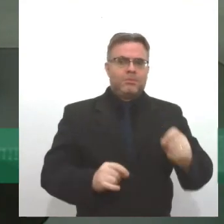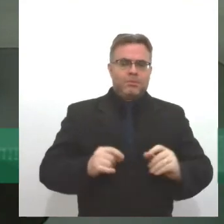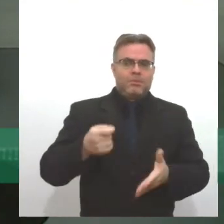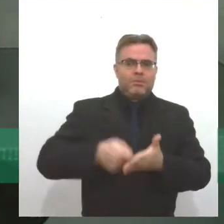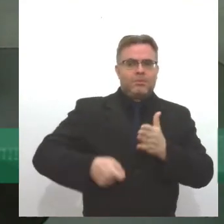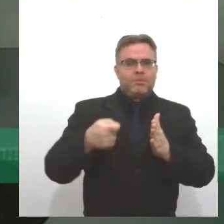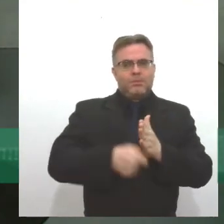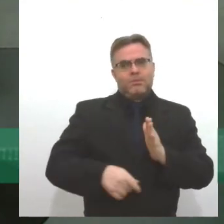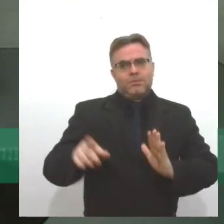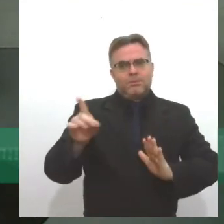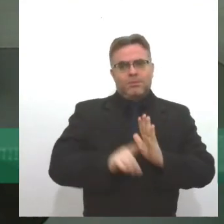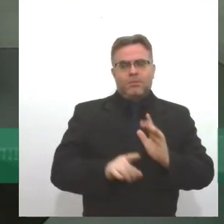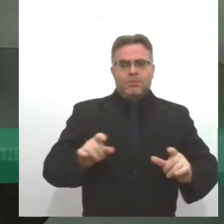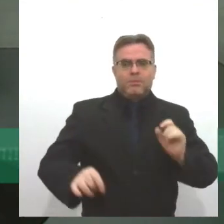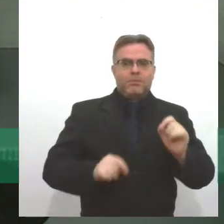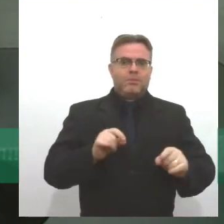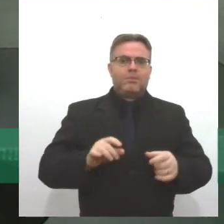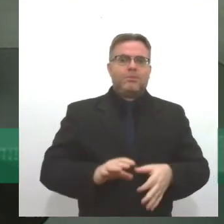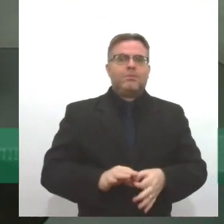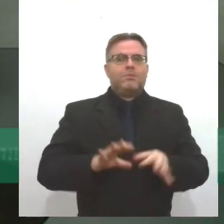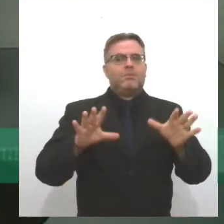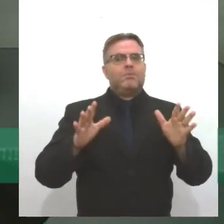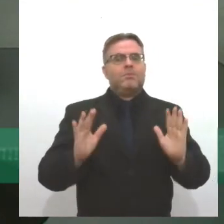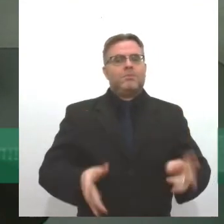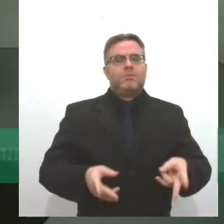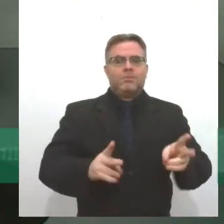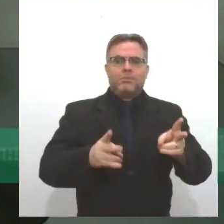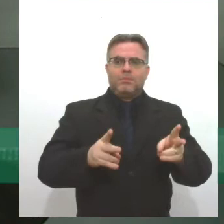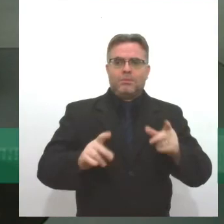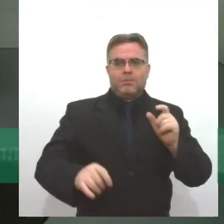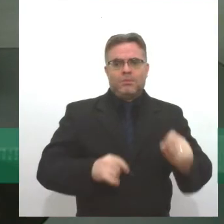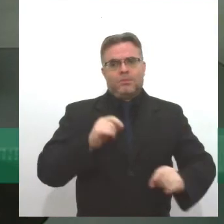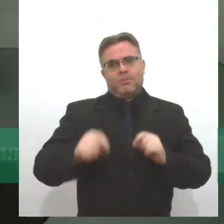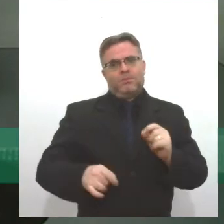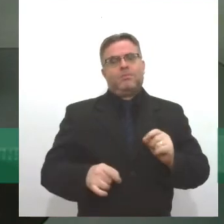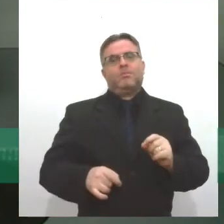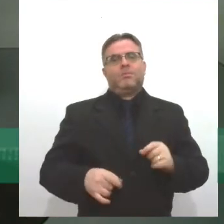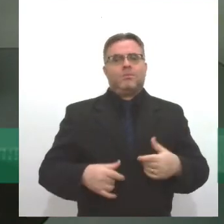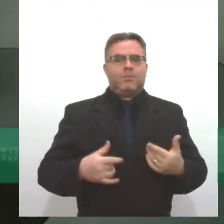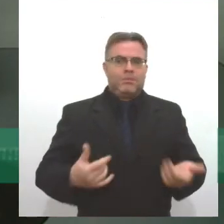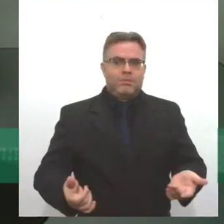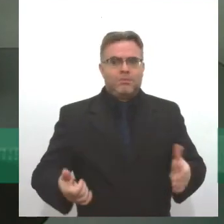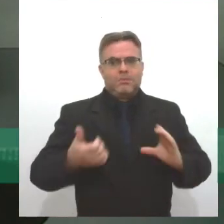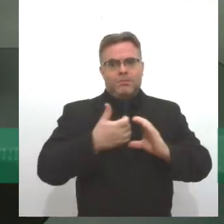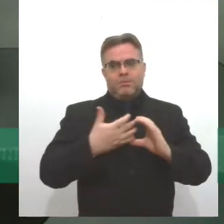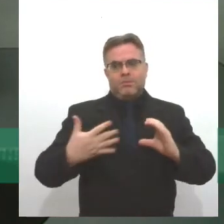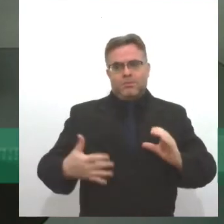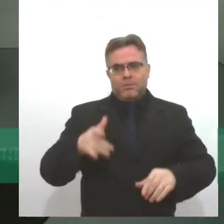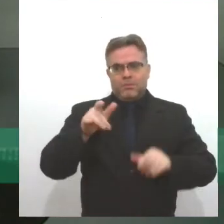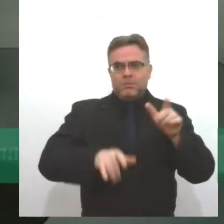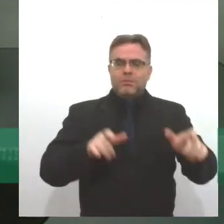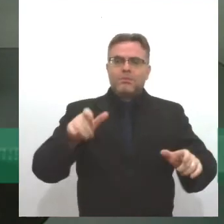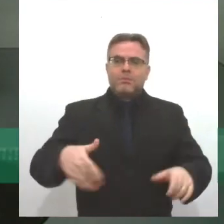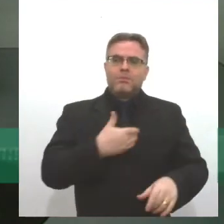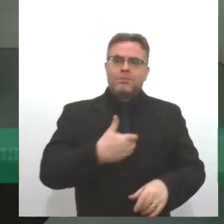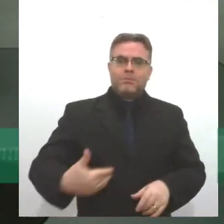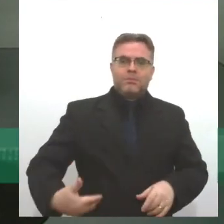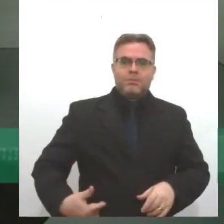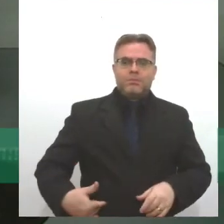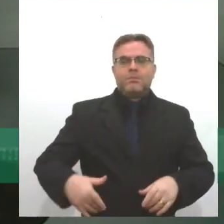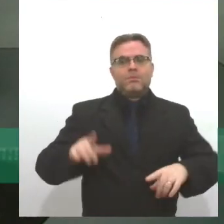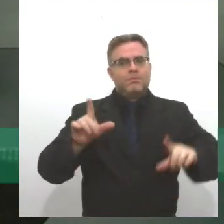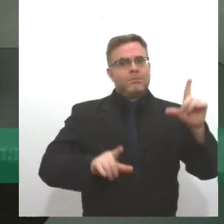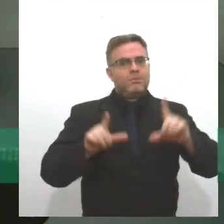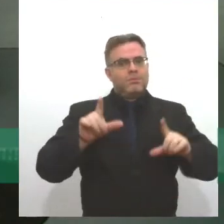cumpre bem o papel democrático de uma televisão com caráter público que tem a TV Alesi. Parabenizo